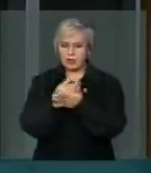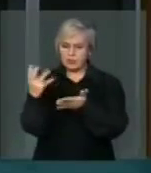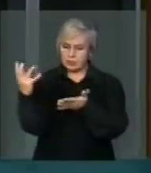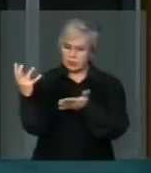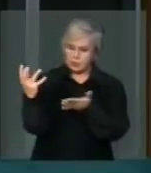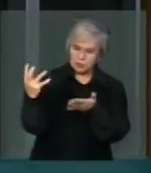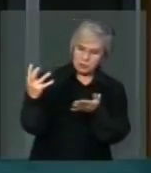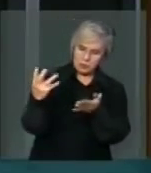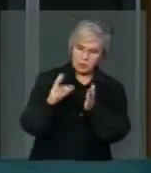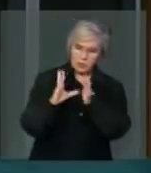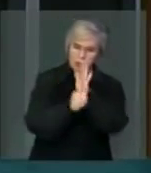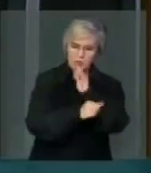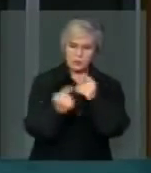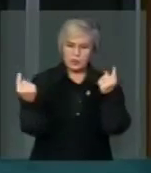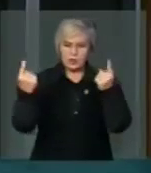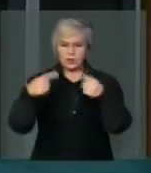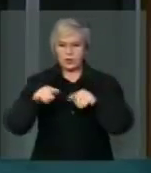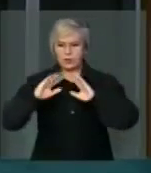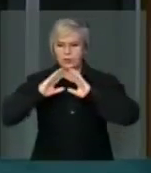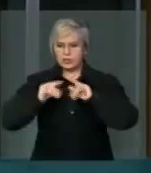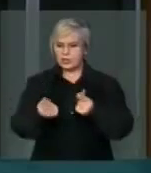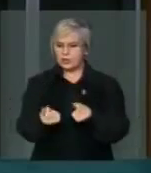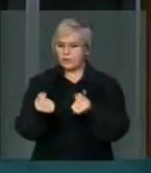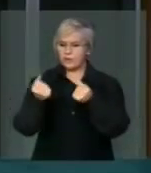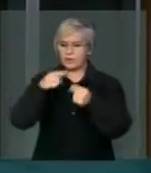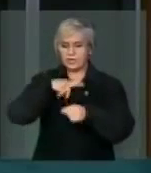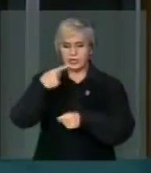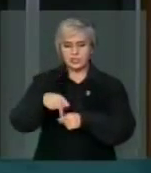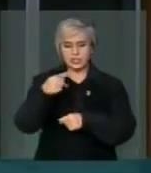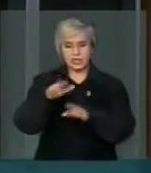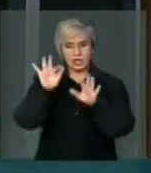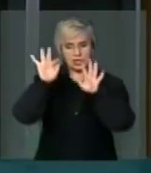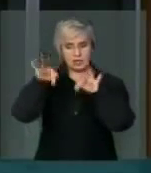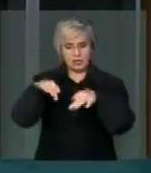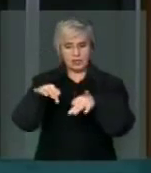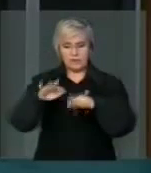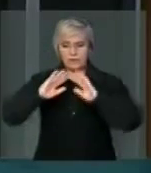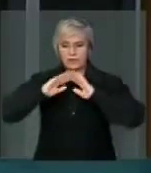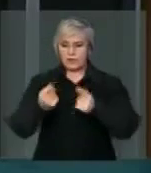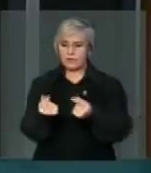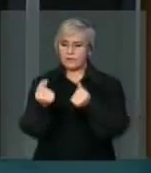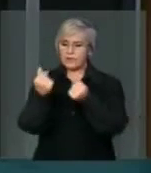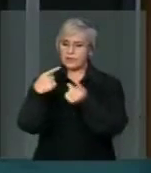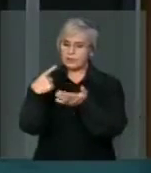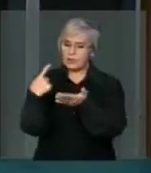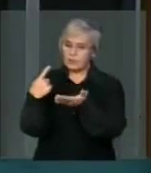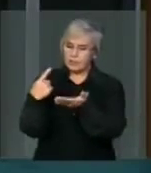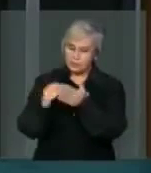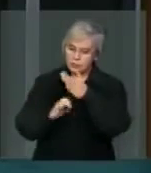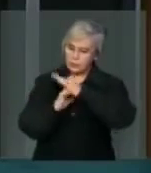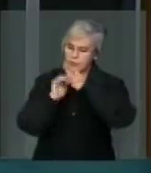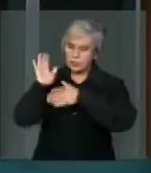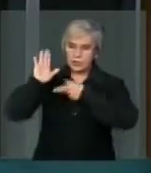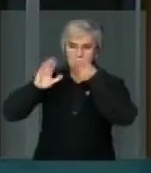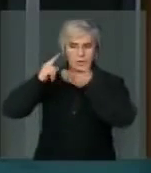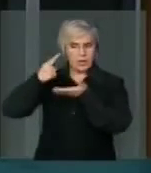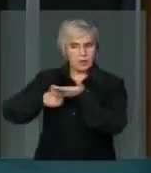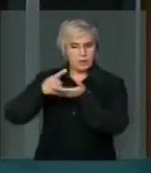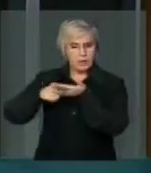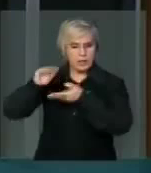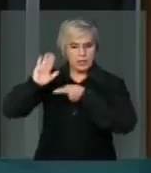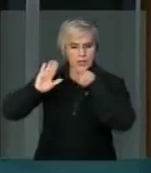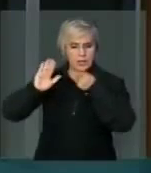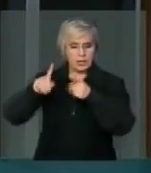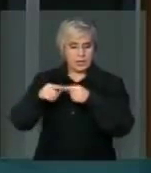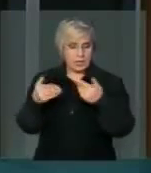financiamento que tinha acabado aqui por maioria o fim do financiamento empresarial de campanha. Agora, não